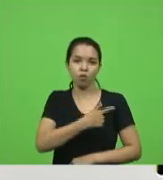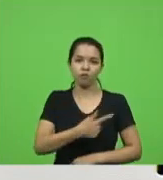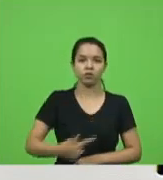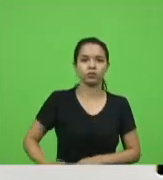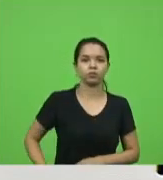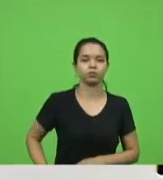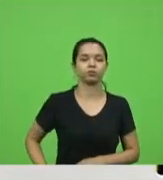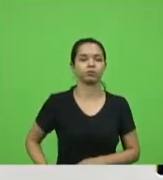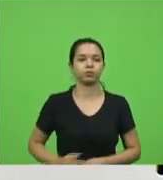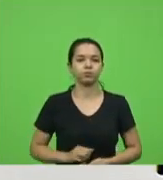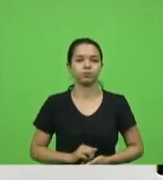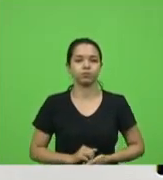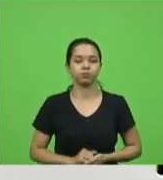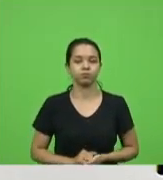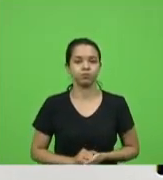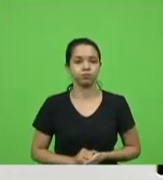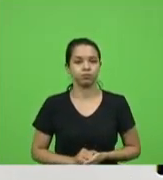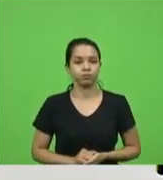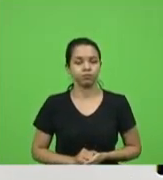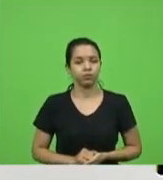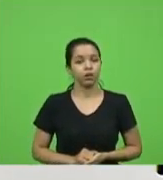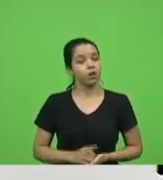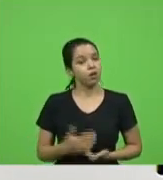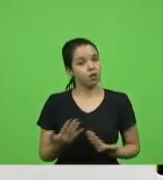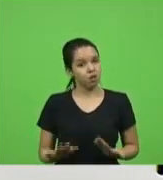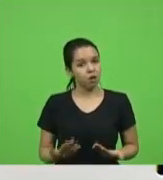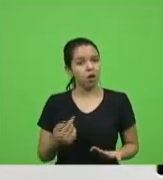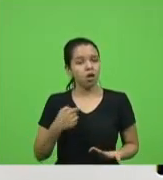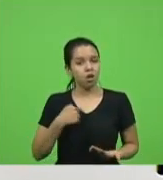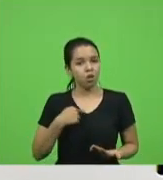e daí eu fui verificar